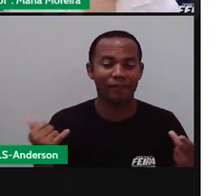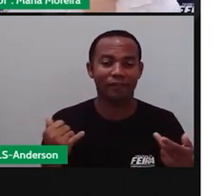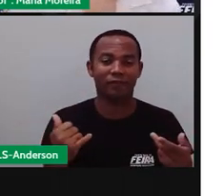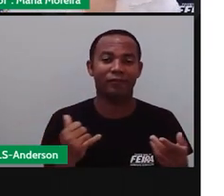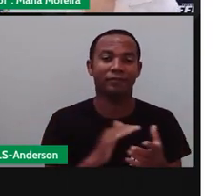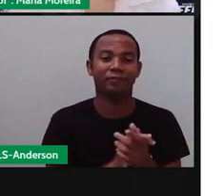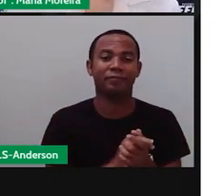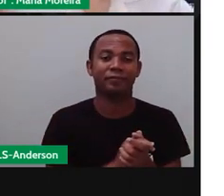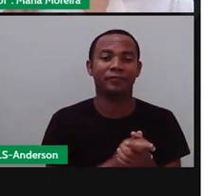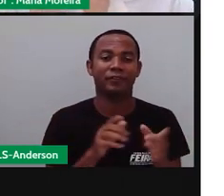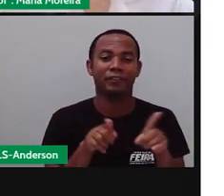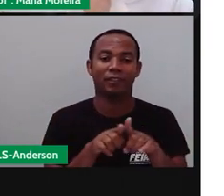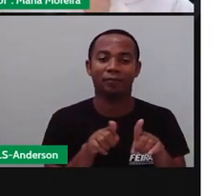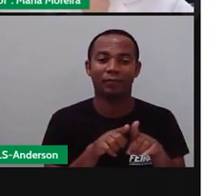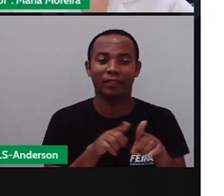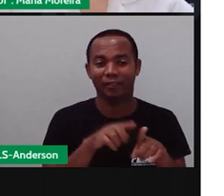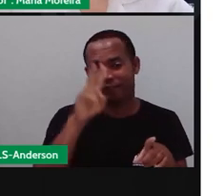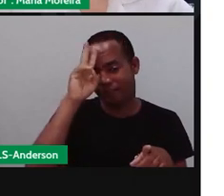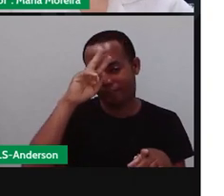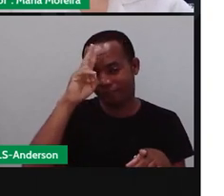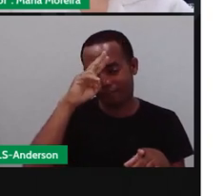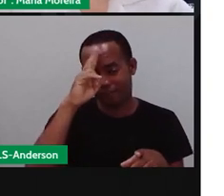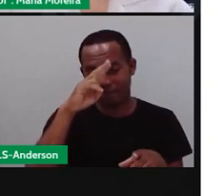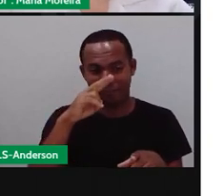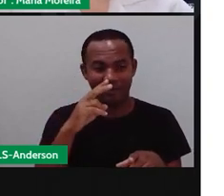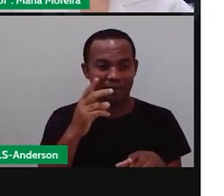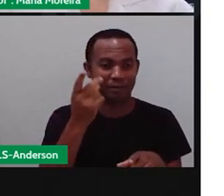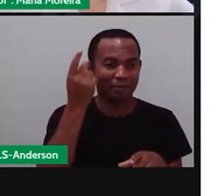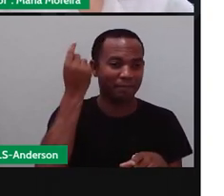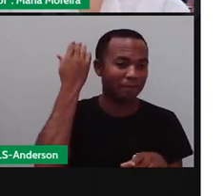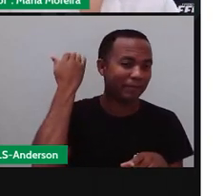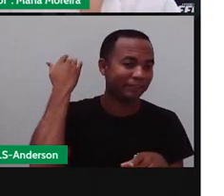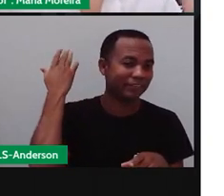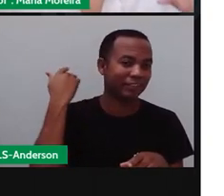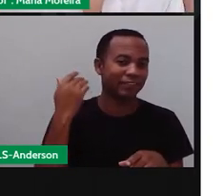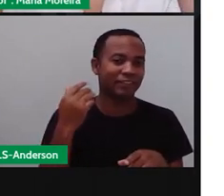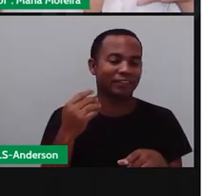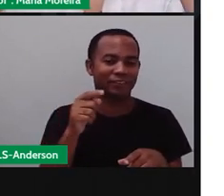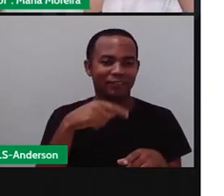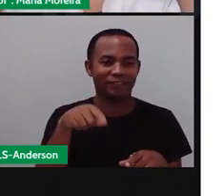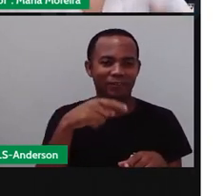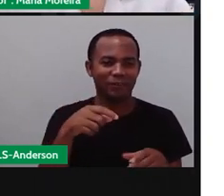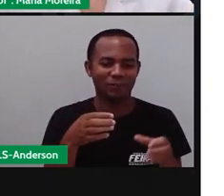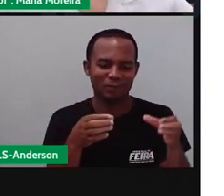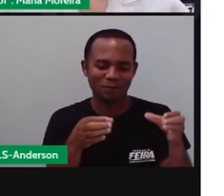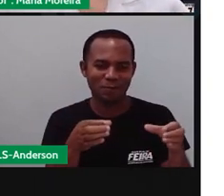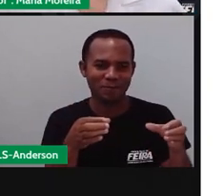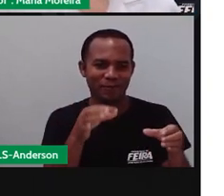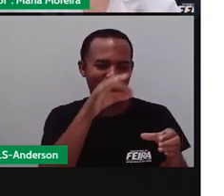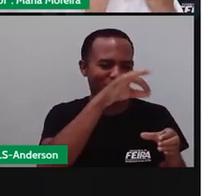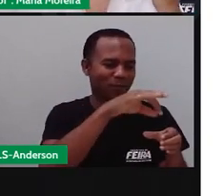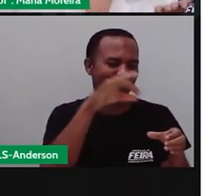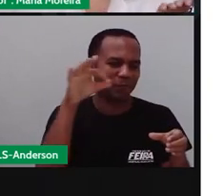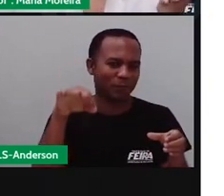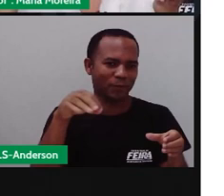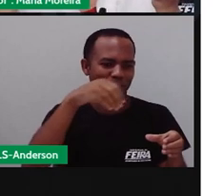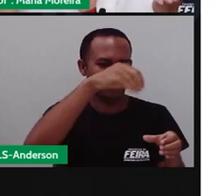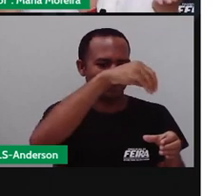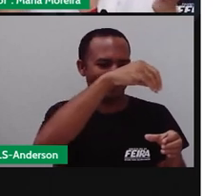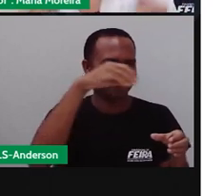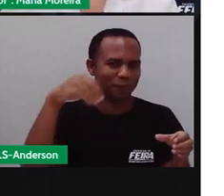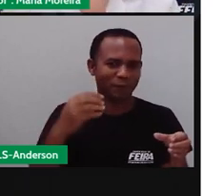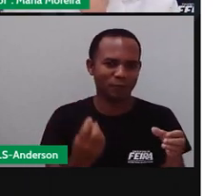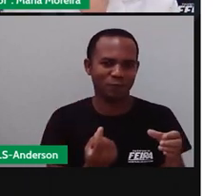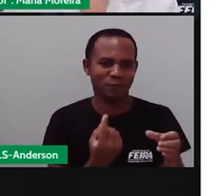naquela nossa atividade, como é que anda o pezinho de feijão de vocês? E aí, os dois copinhos que a própria pediu para vocês fazerem entre o solo fértil